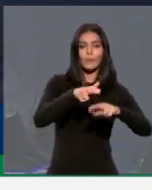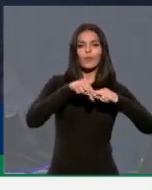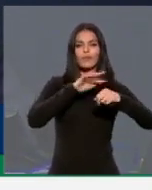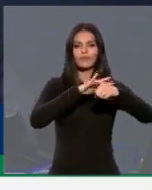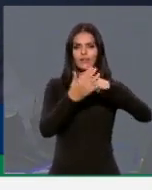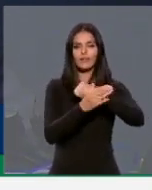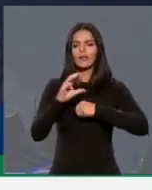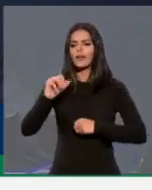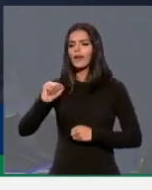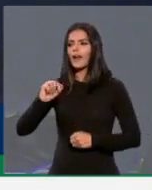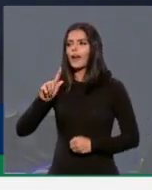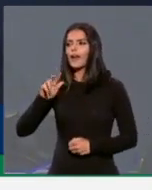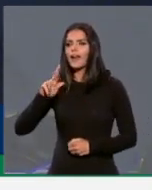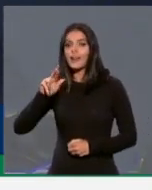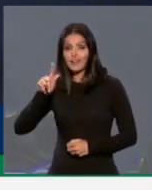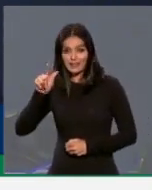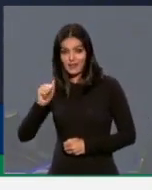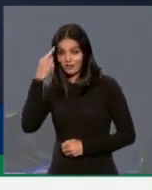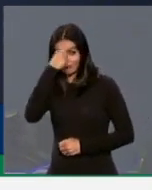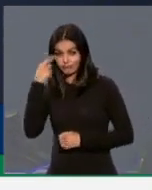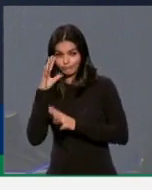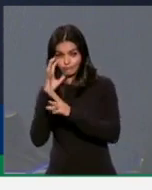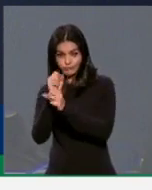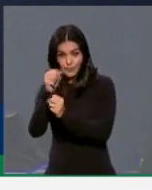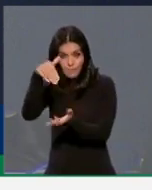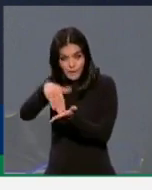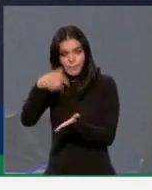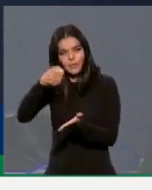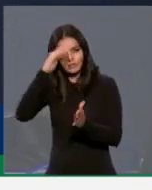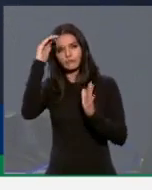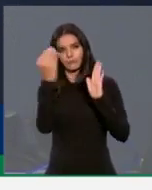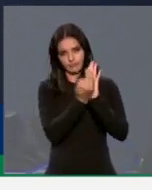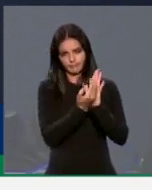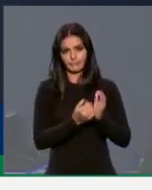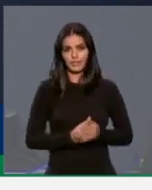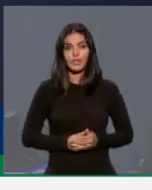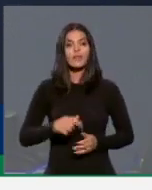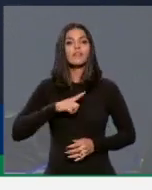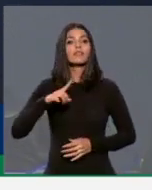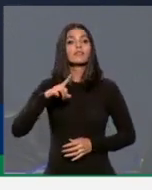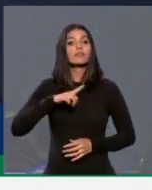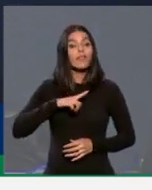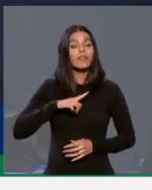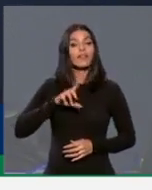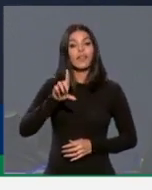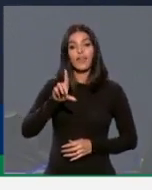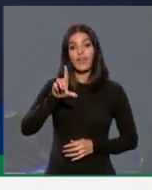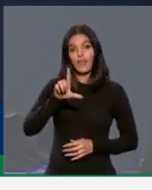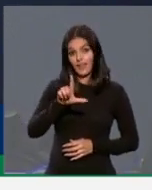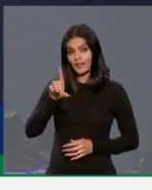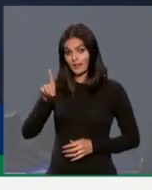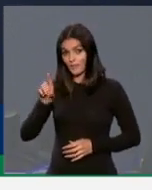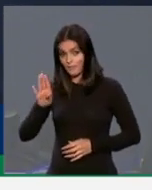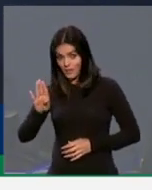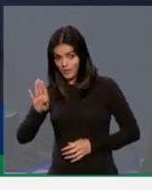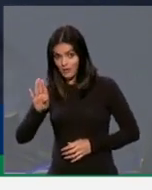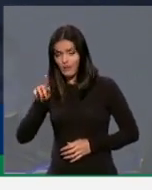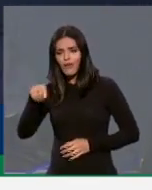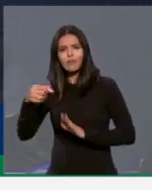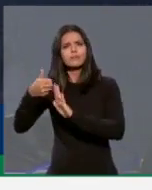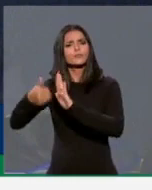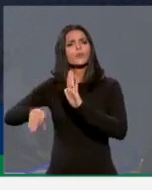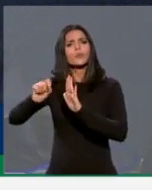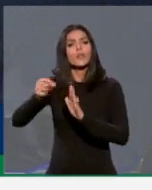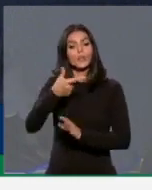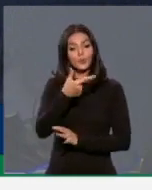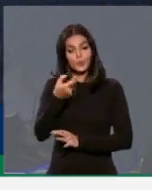horária mínima, porém, deve ser cumprida. Segundo a Lei de Diretrizes Orçamentárias, aliás, diretrizes e bases da educação, são